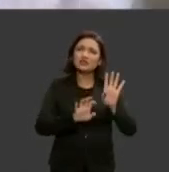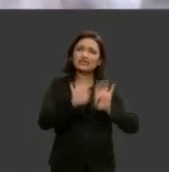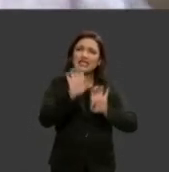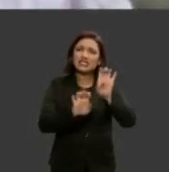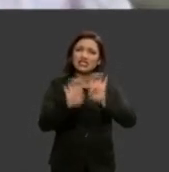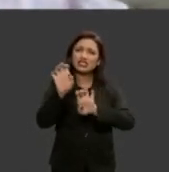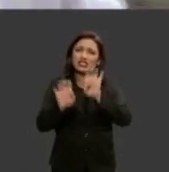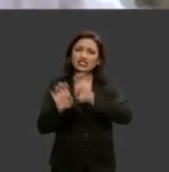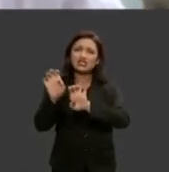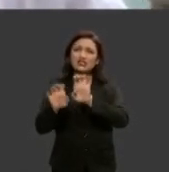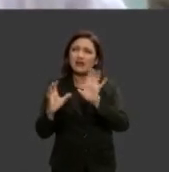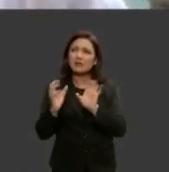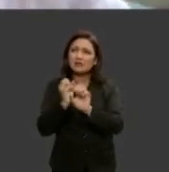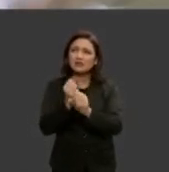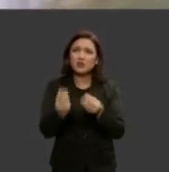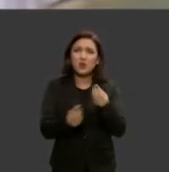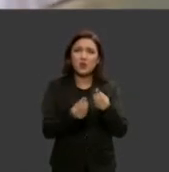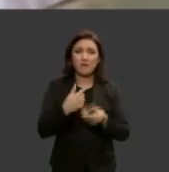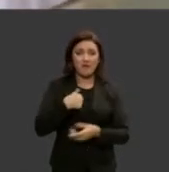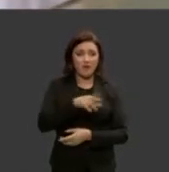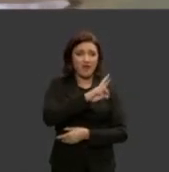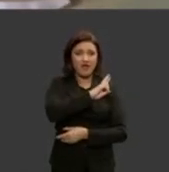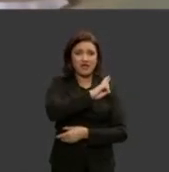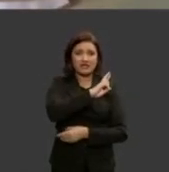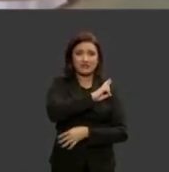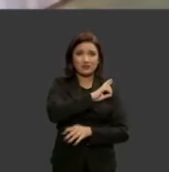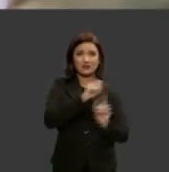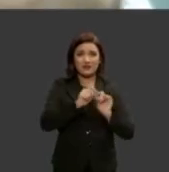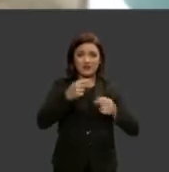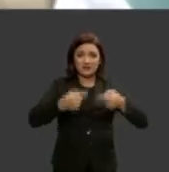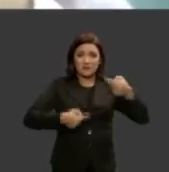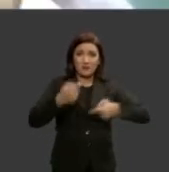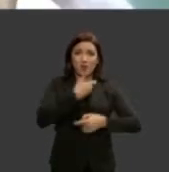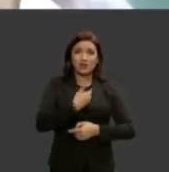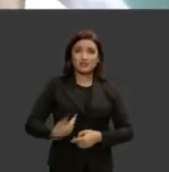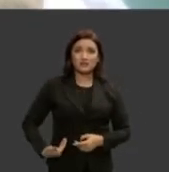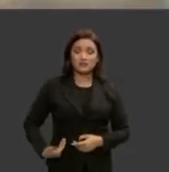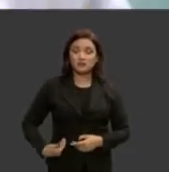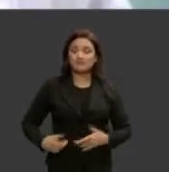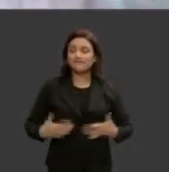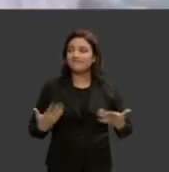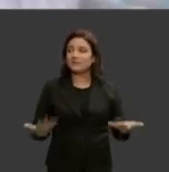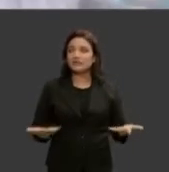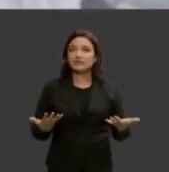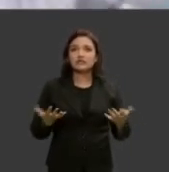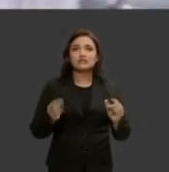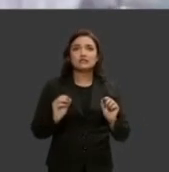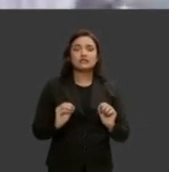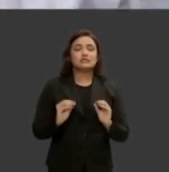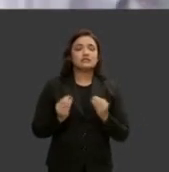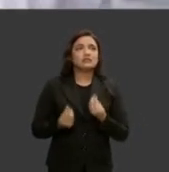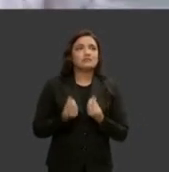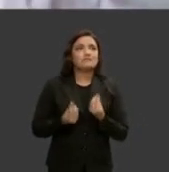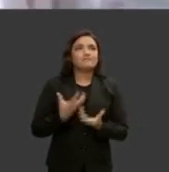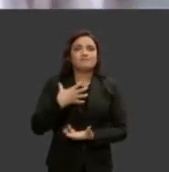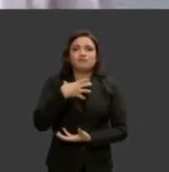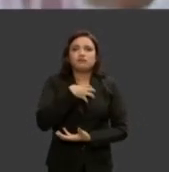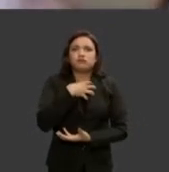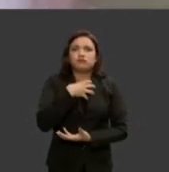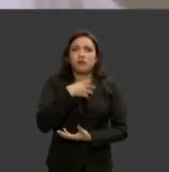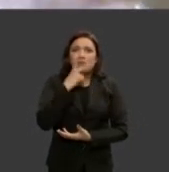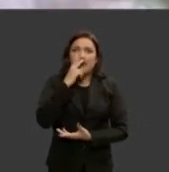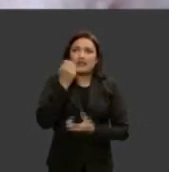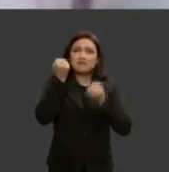e eu sou a responsável pela execução da política pública vocês não tem ideia como dói aqui nas costas